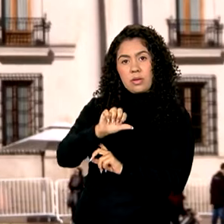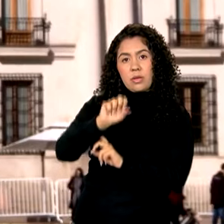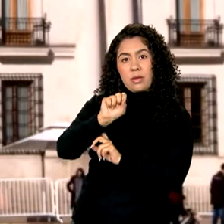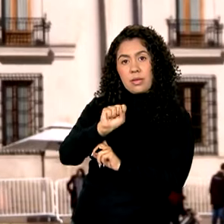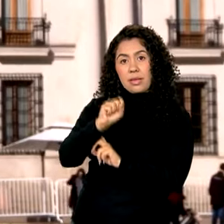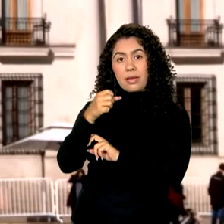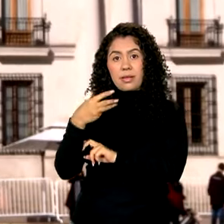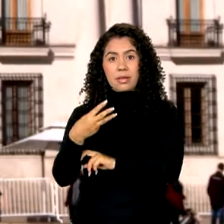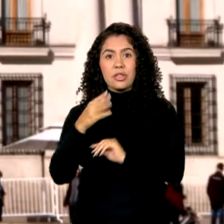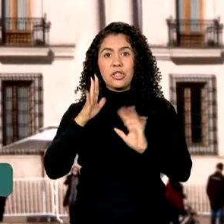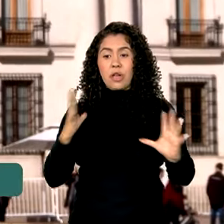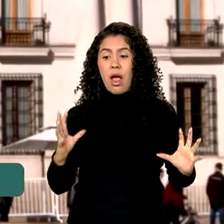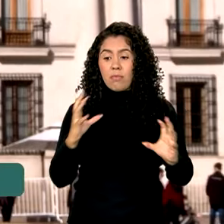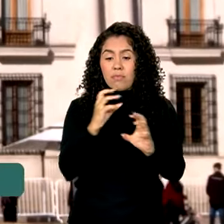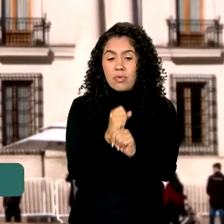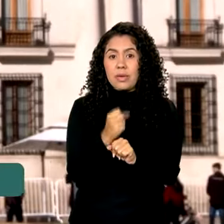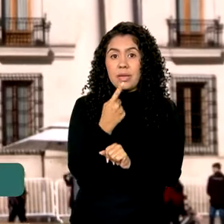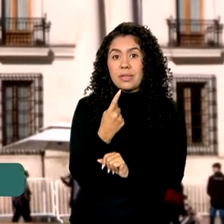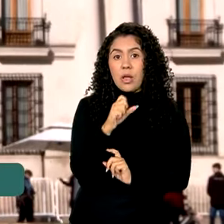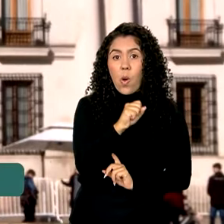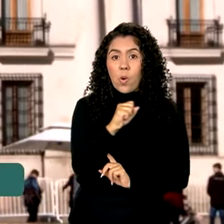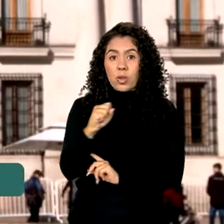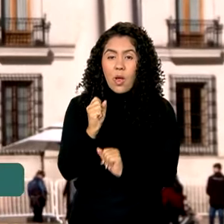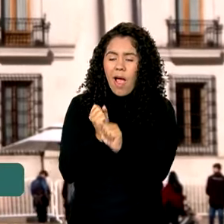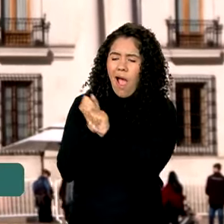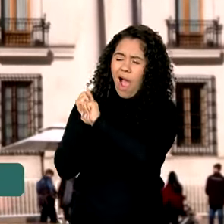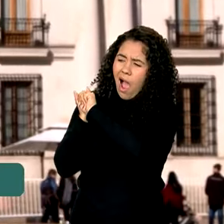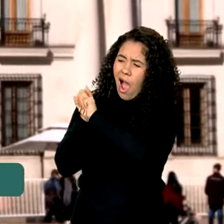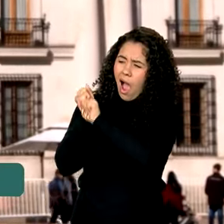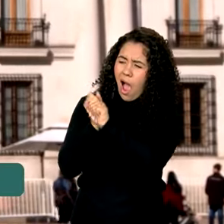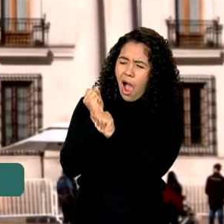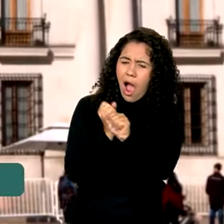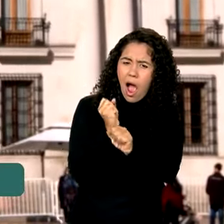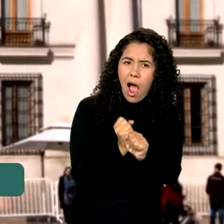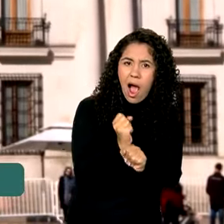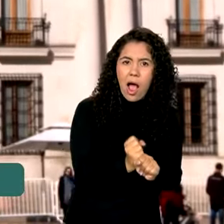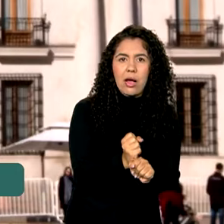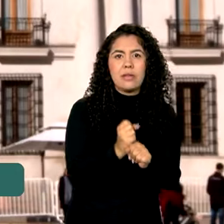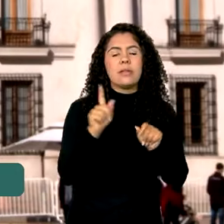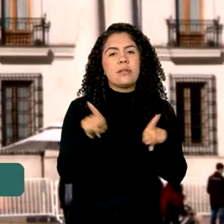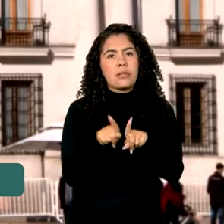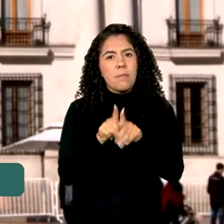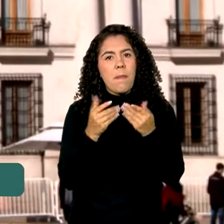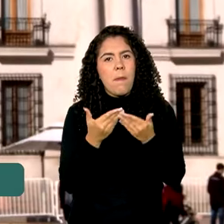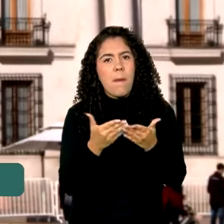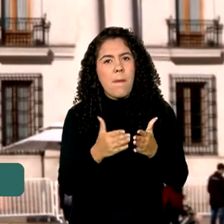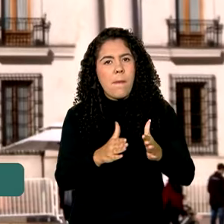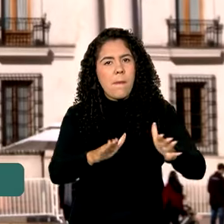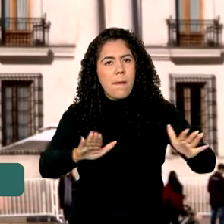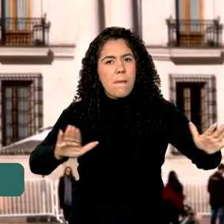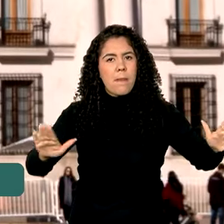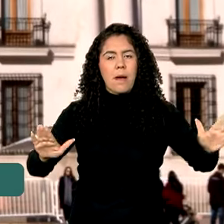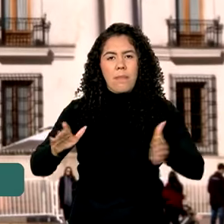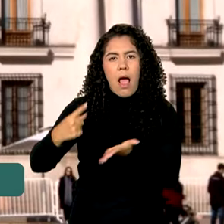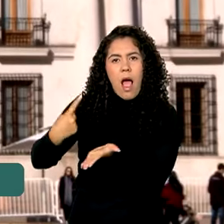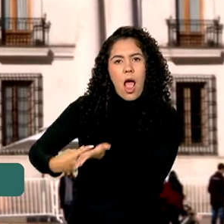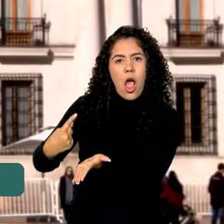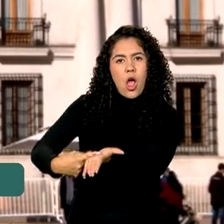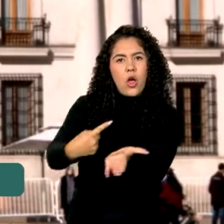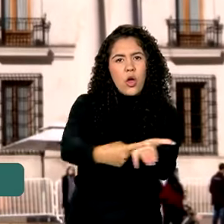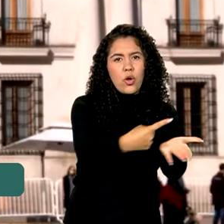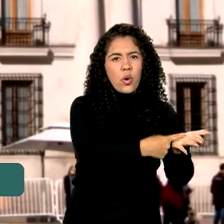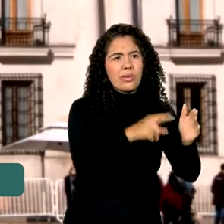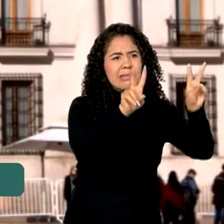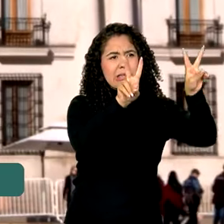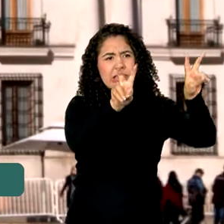188 anos, marcados por laços de amizade e ampliação de acordos nos mais variados temas.